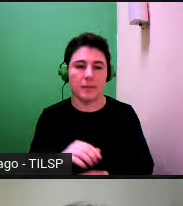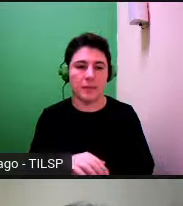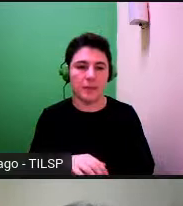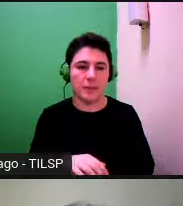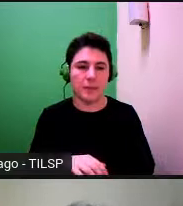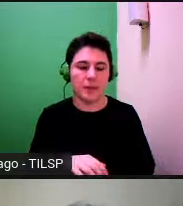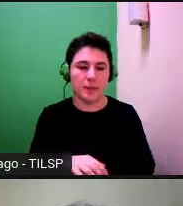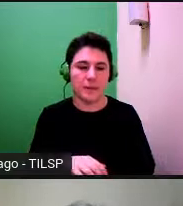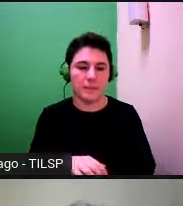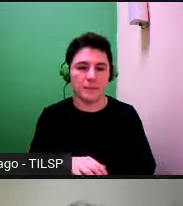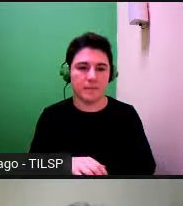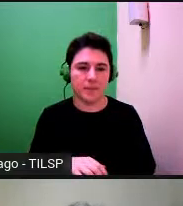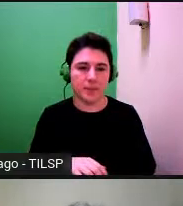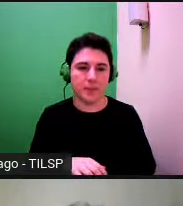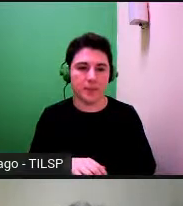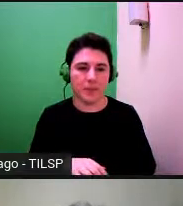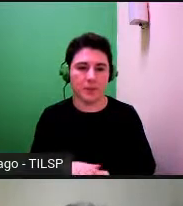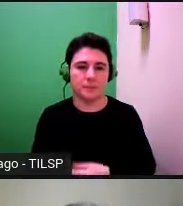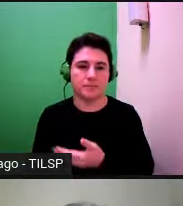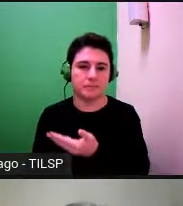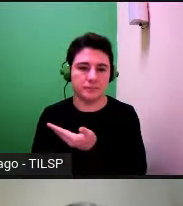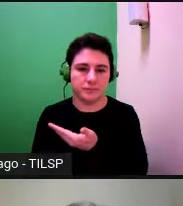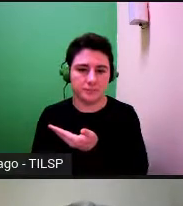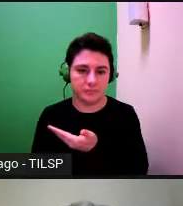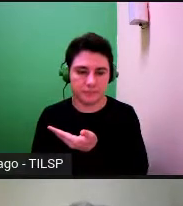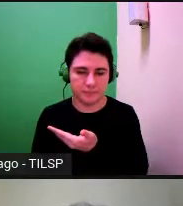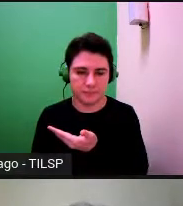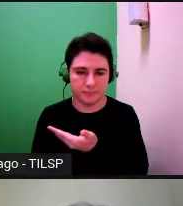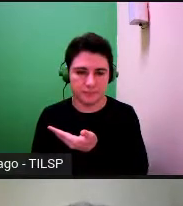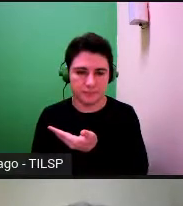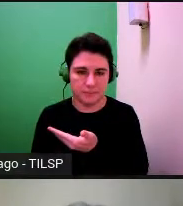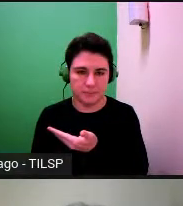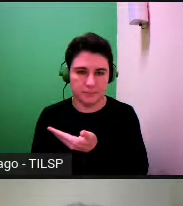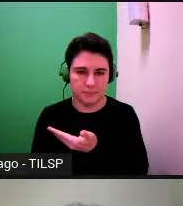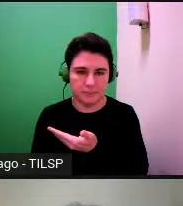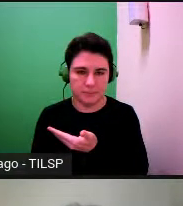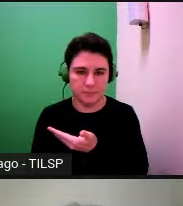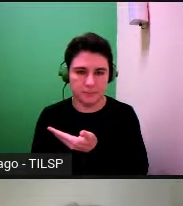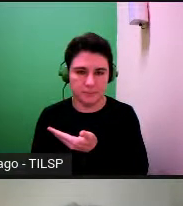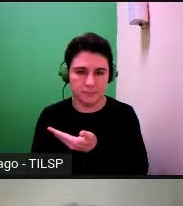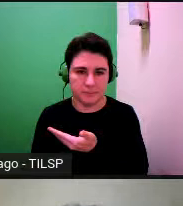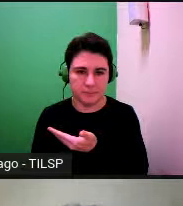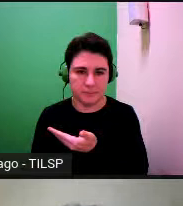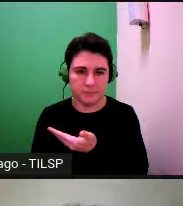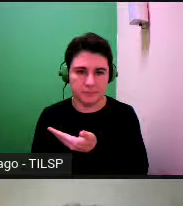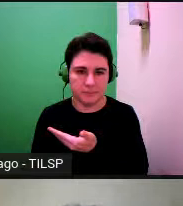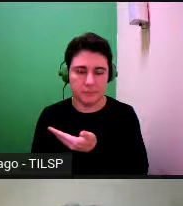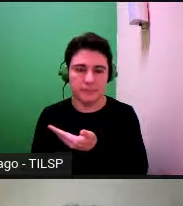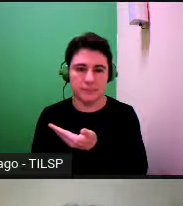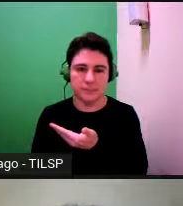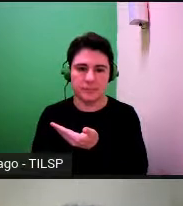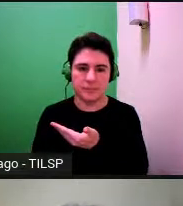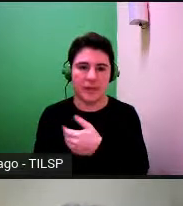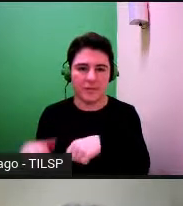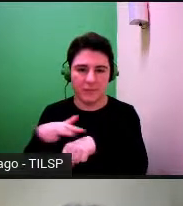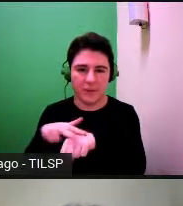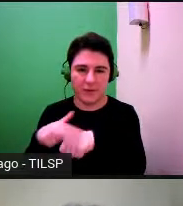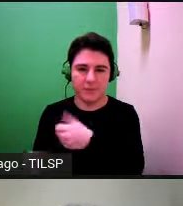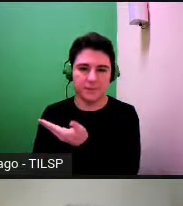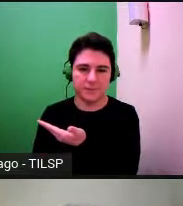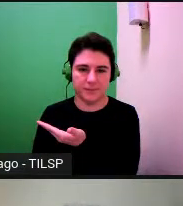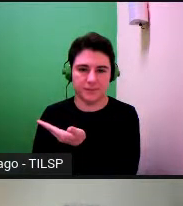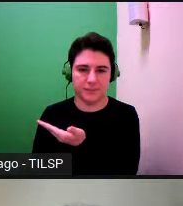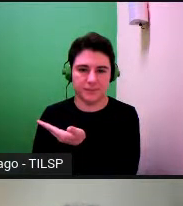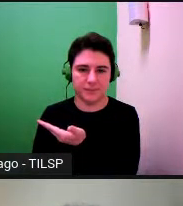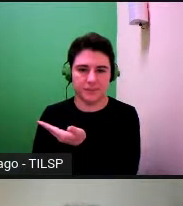explicitada pode ser altamente facilitadora do ponto de vista de quem produz eu diria determinante para a gestão de uma relação